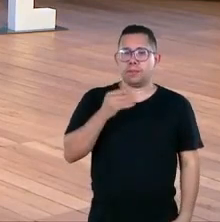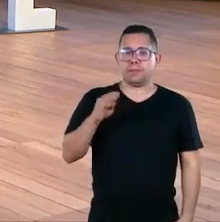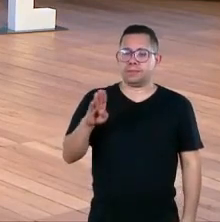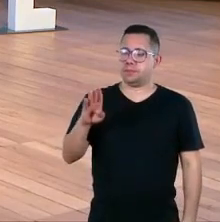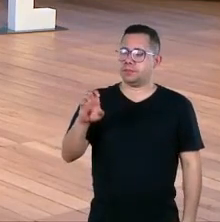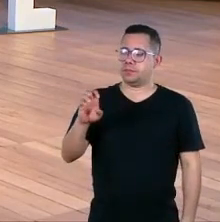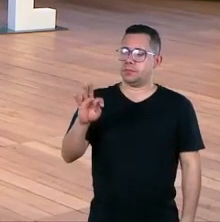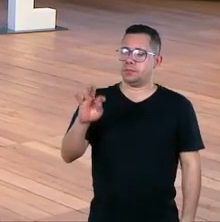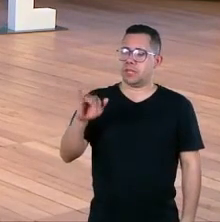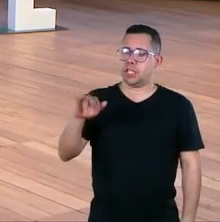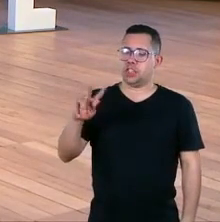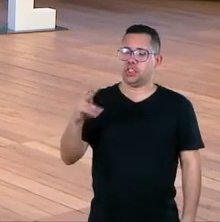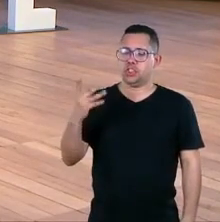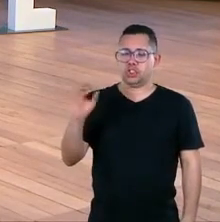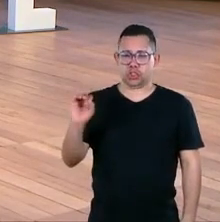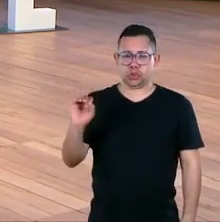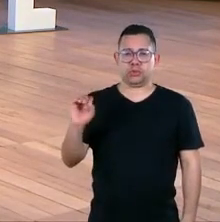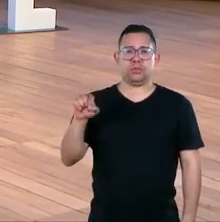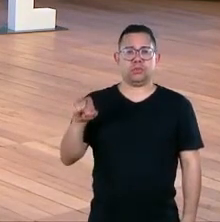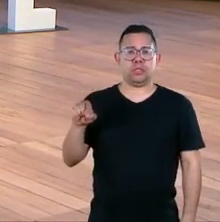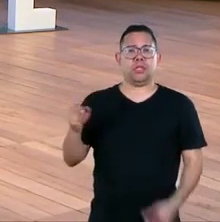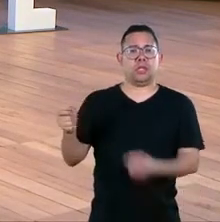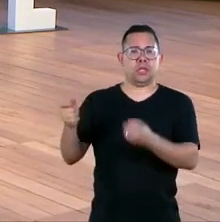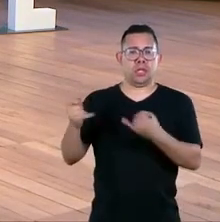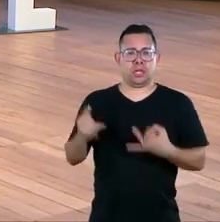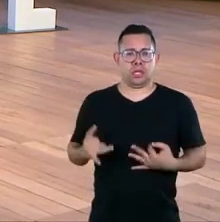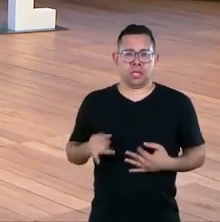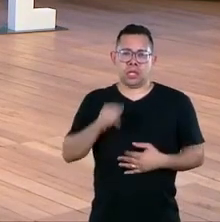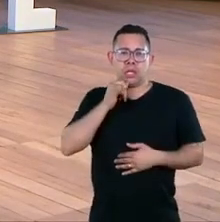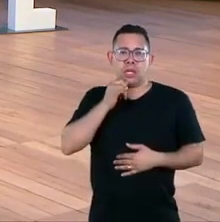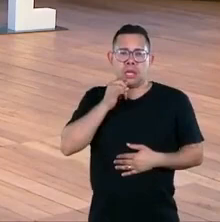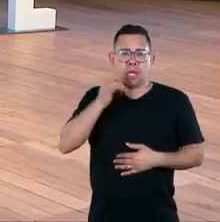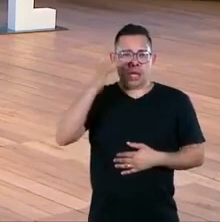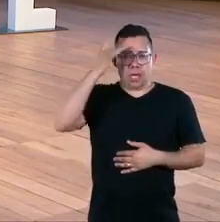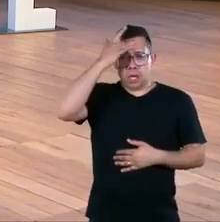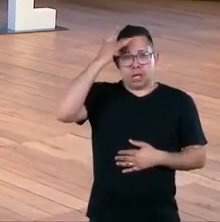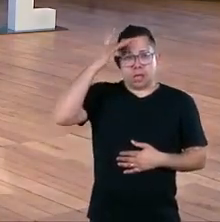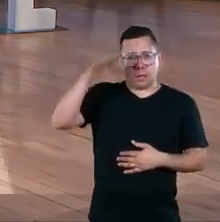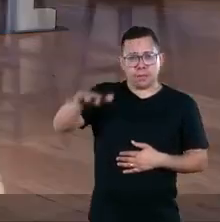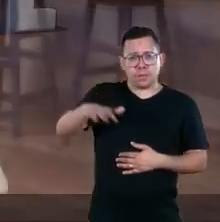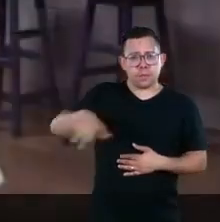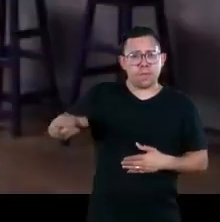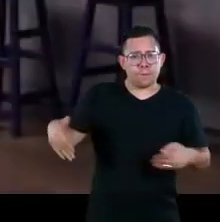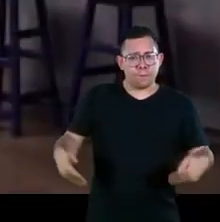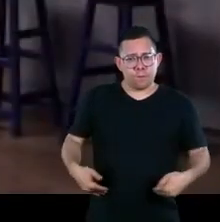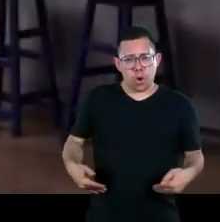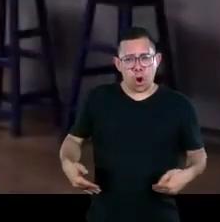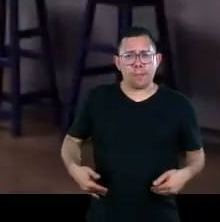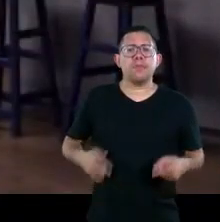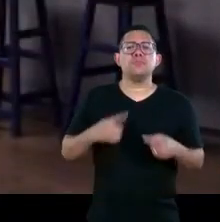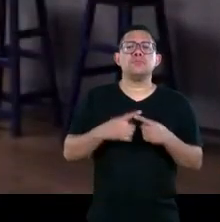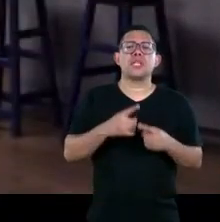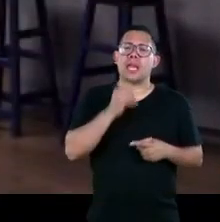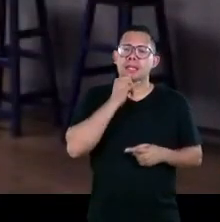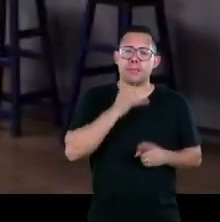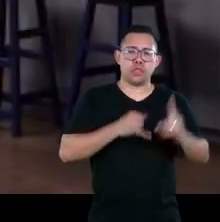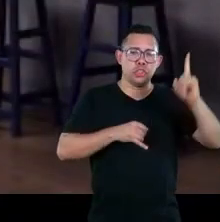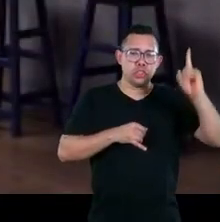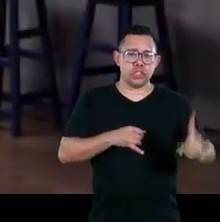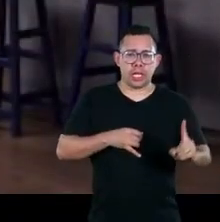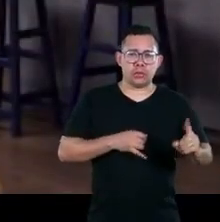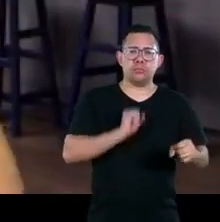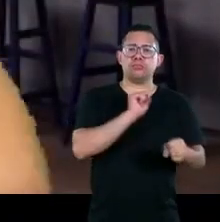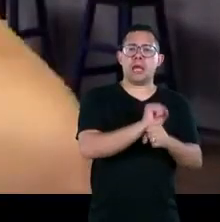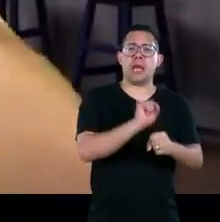pessoa em situação de fome é porque todos os outros direitos lhe foram negados sim então a fome ela é a última